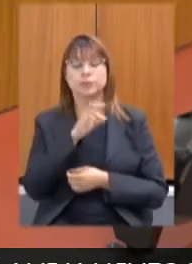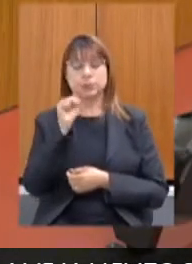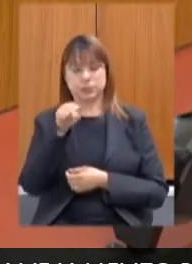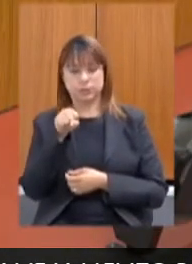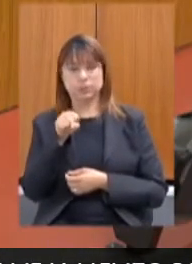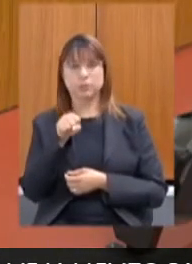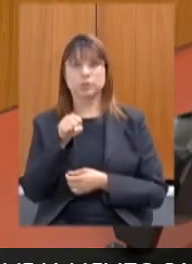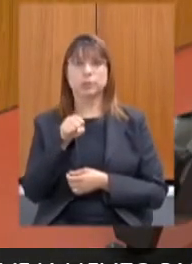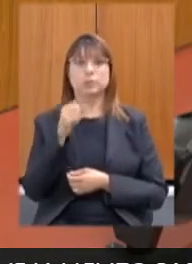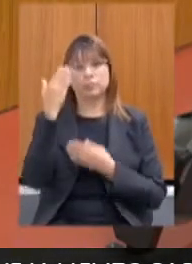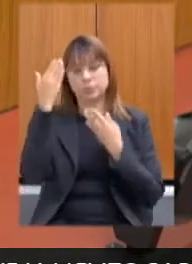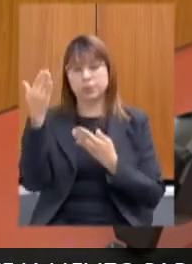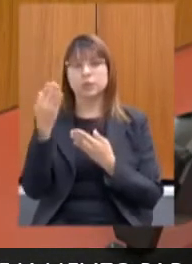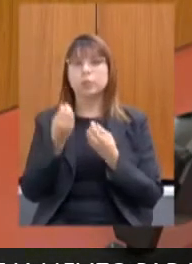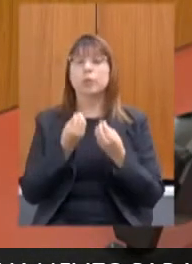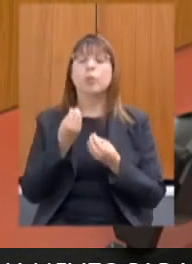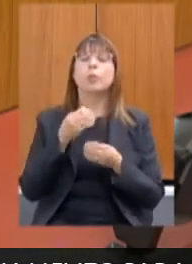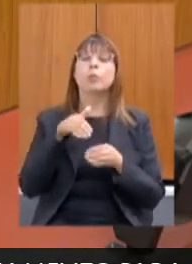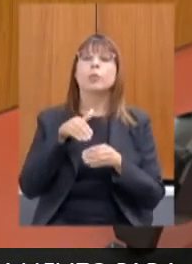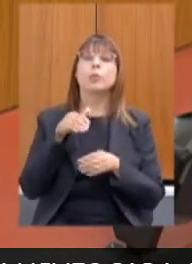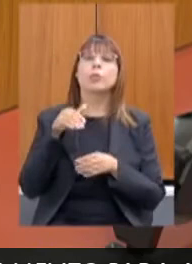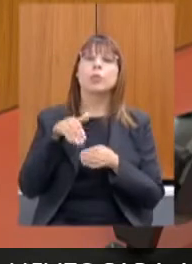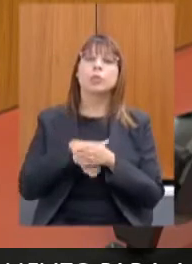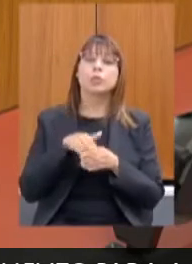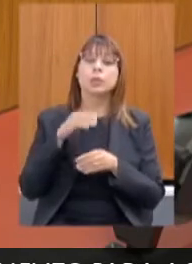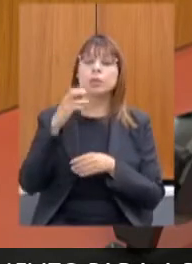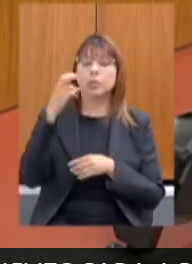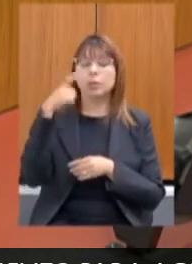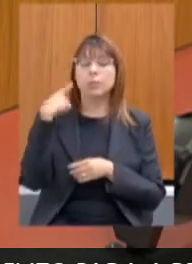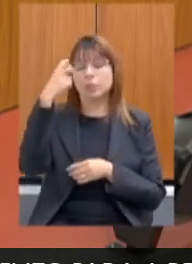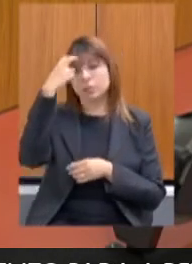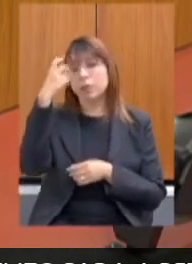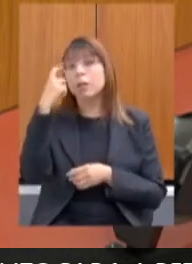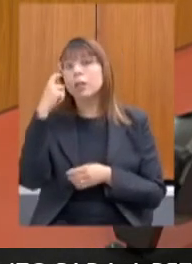obrigada deputada como vota o deputado Zé Guilherme